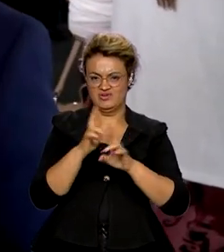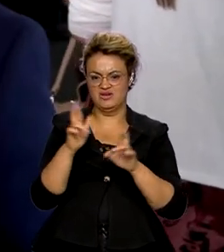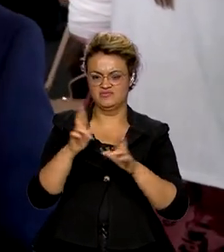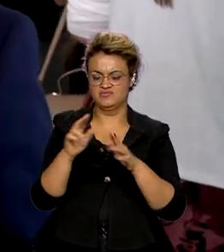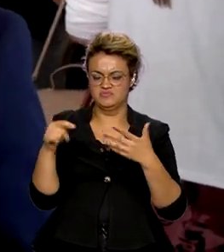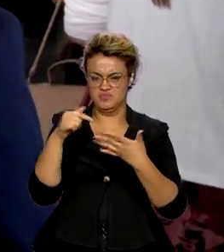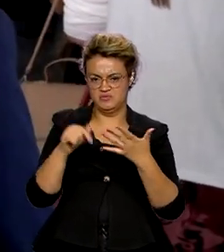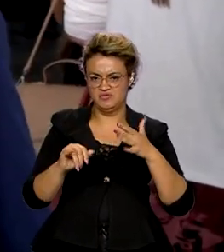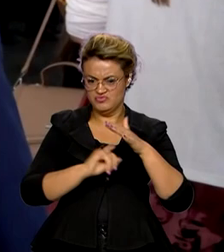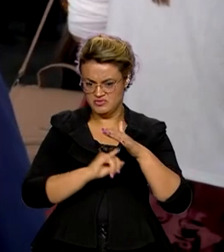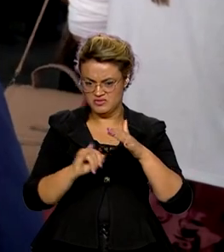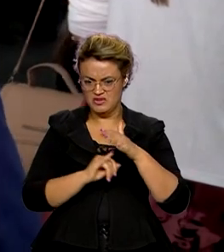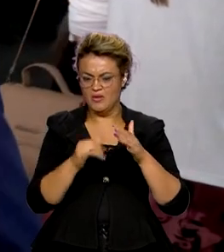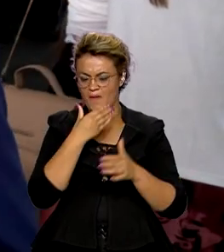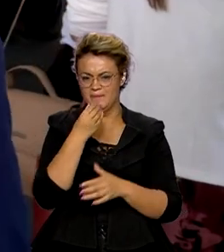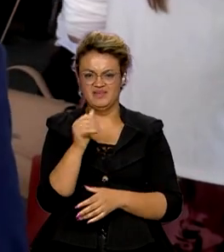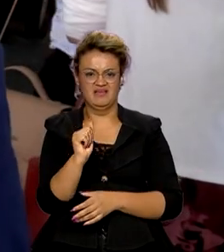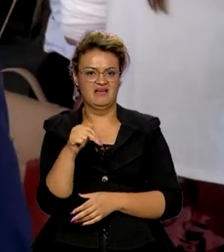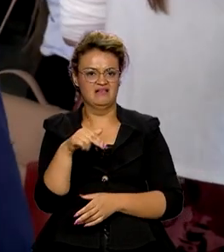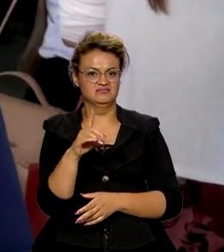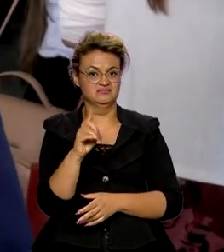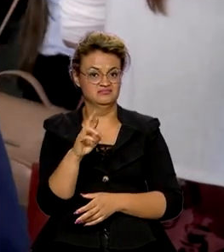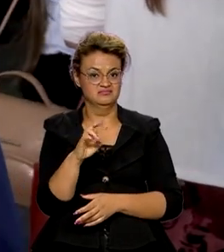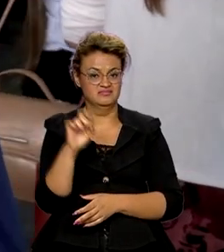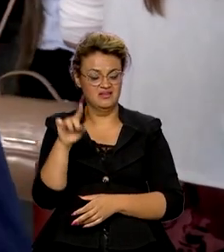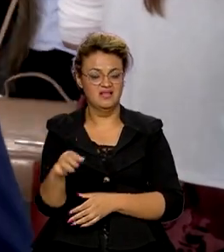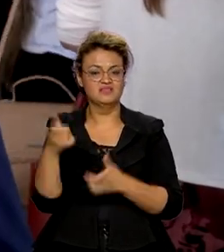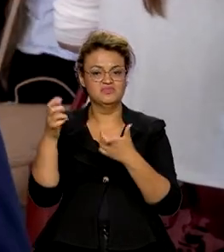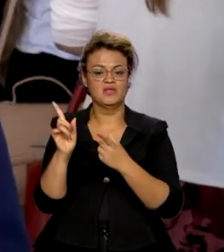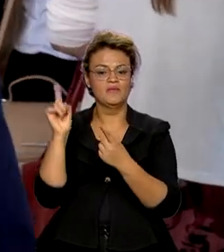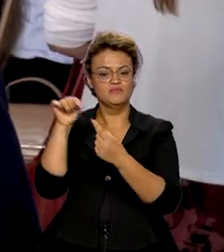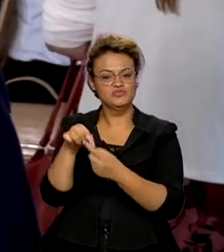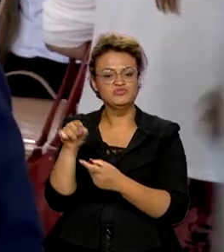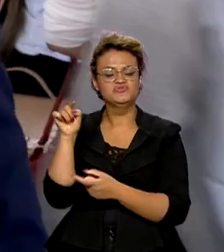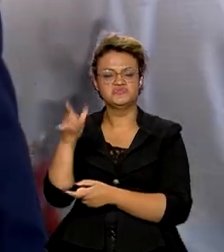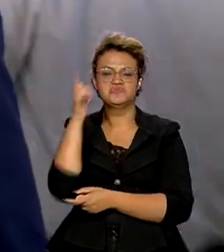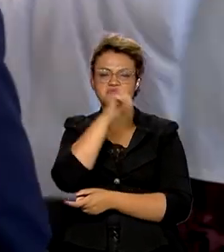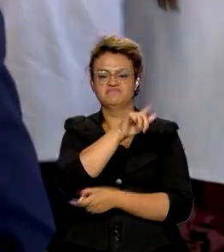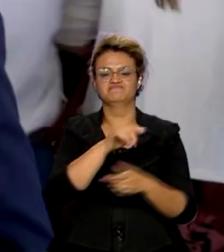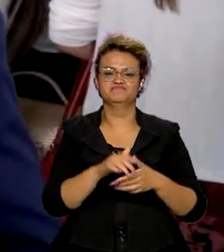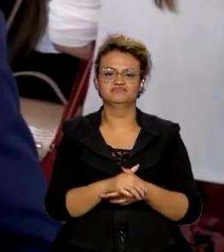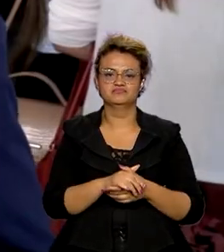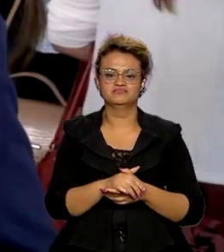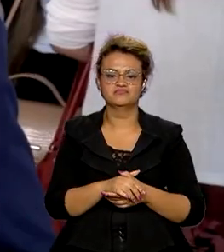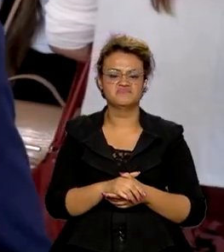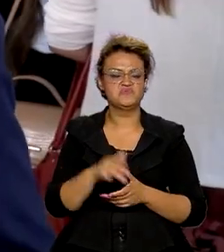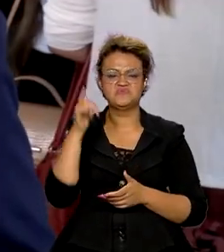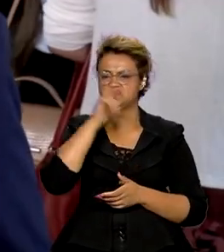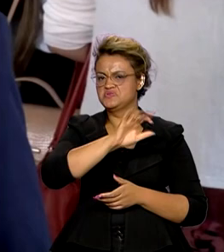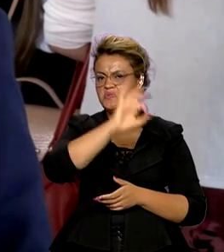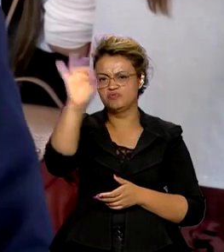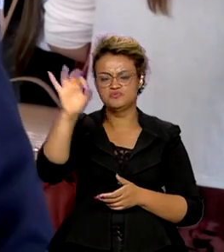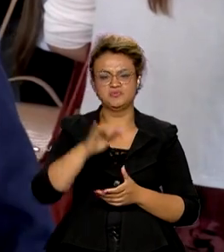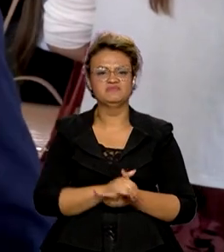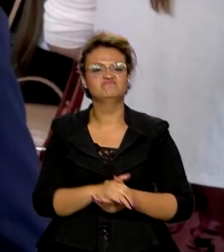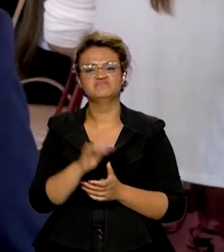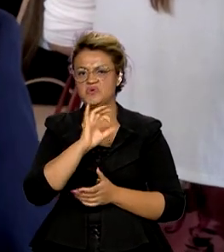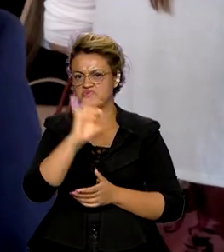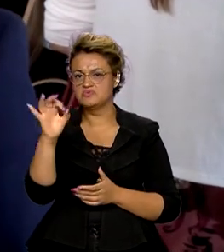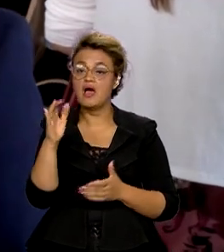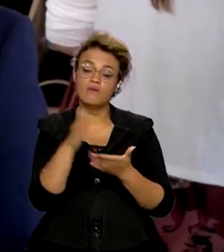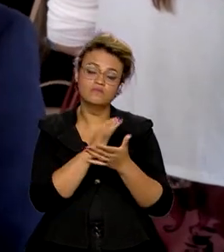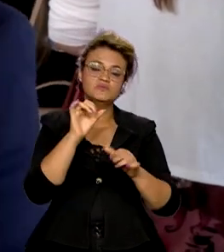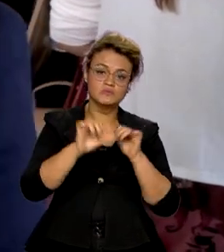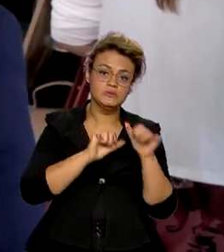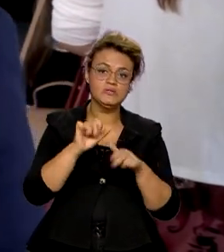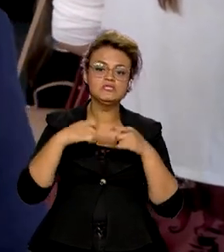Institucionais, André Ceciliano, o objetivo foi alcançado. Sucesso absoluto, logicamente. Alguns ajustes